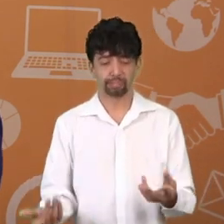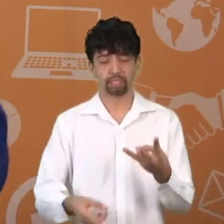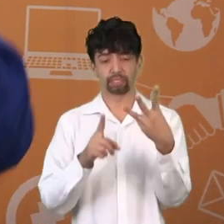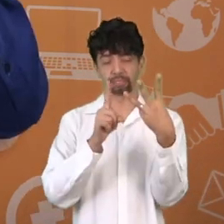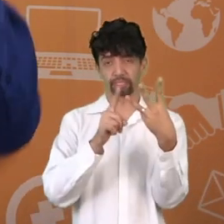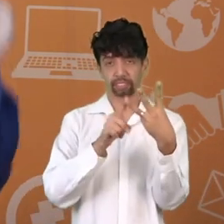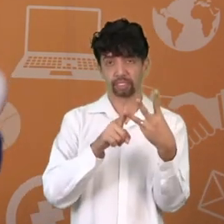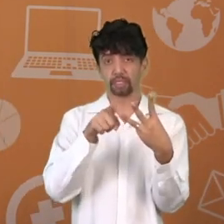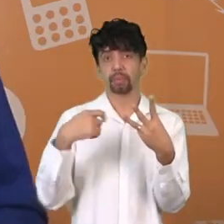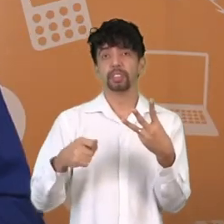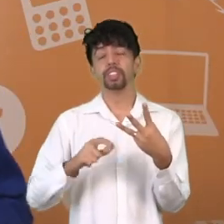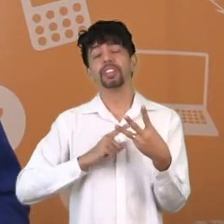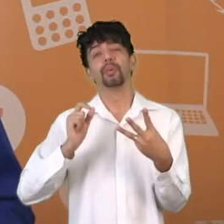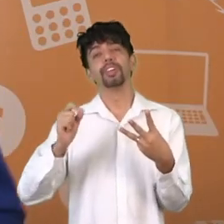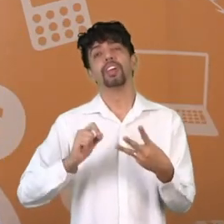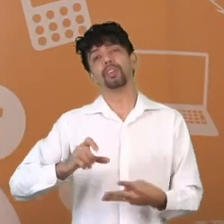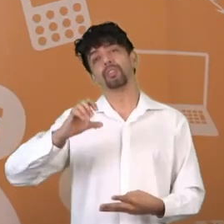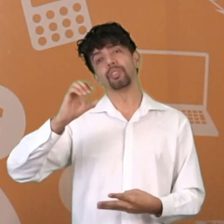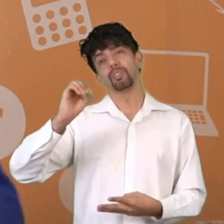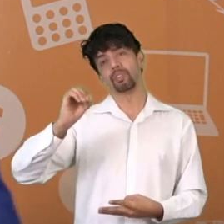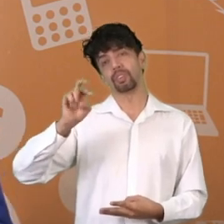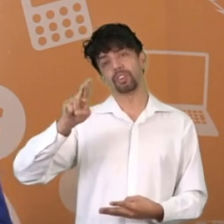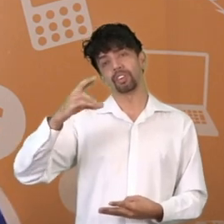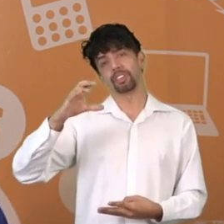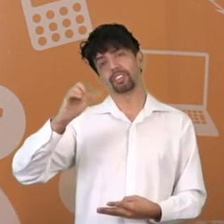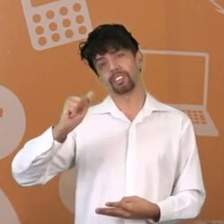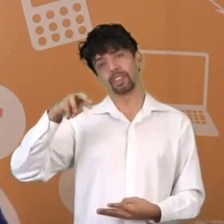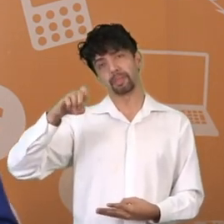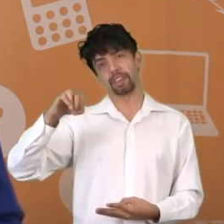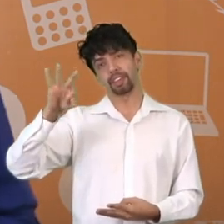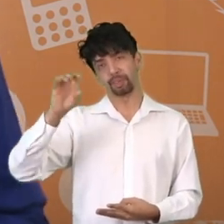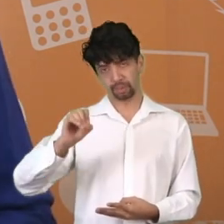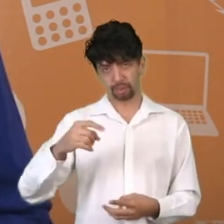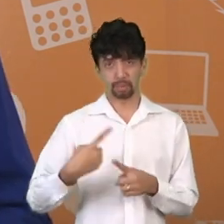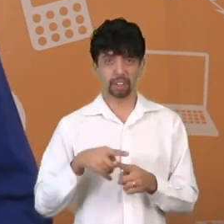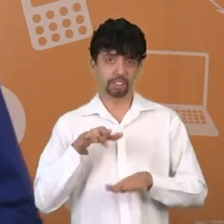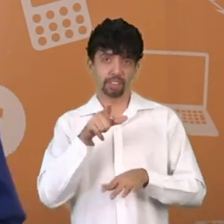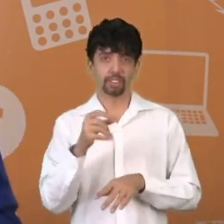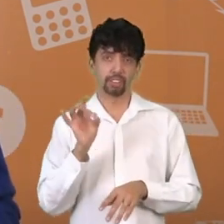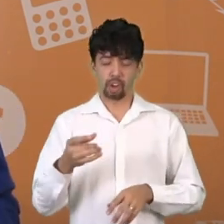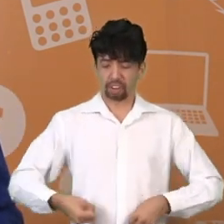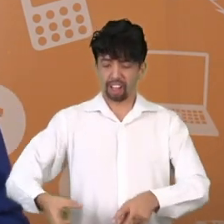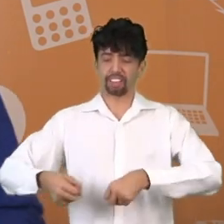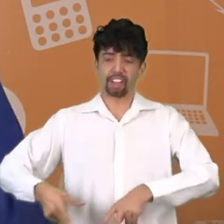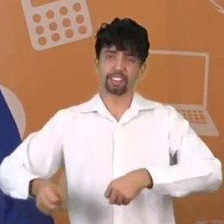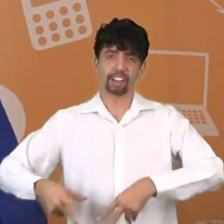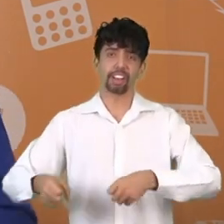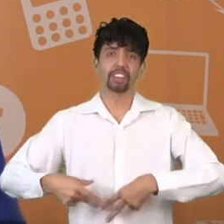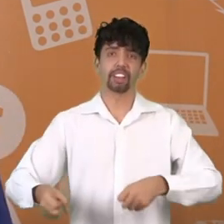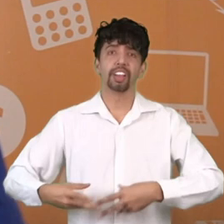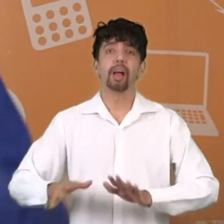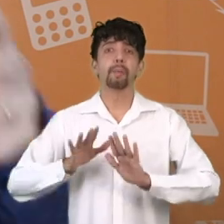passo é você ter um orçamento. Porque gastar por gastar é motivado por quê? Porque eu nunca tive um orçamento financeiro que